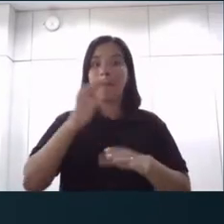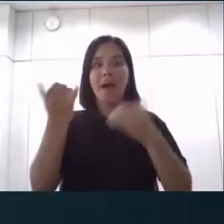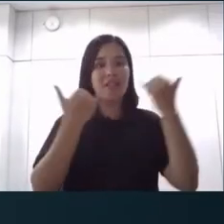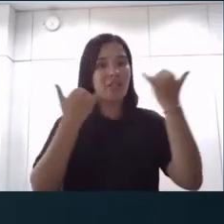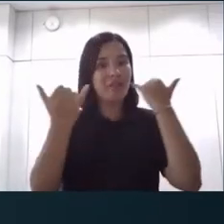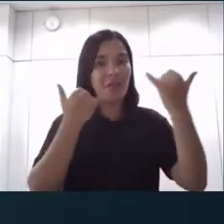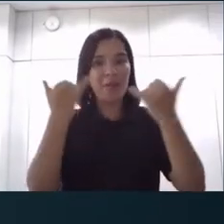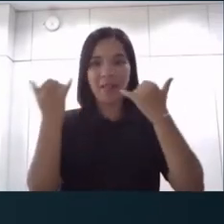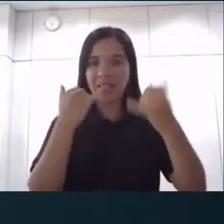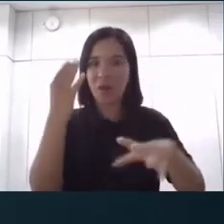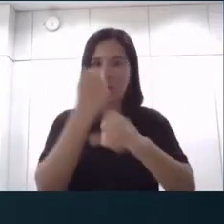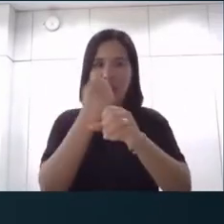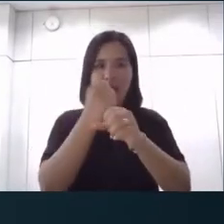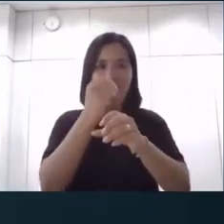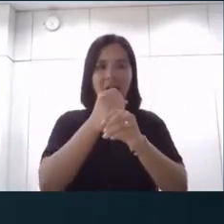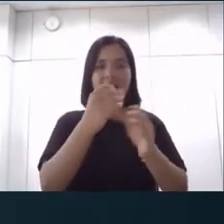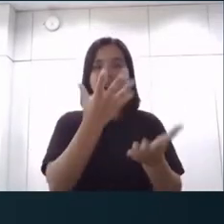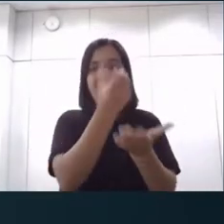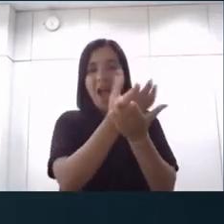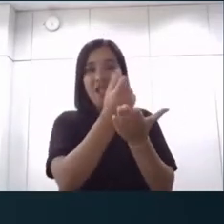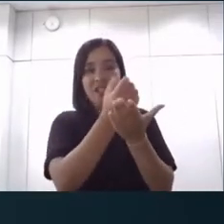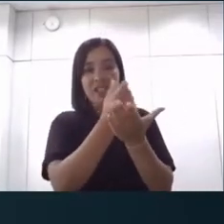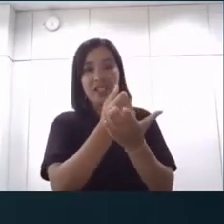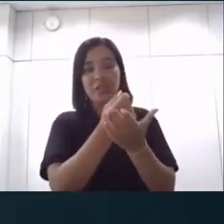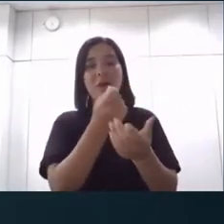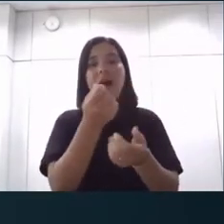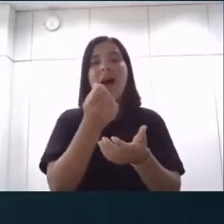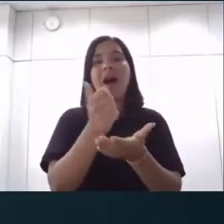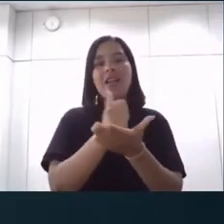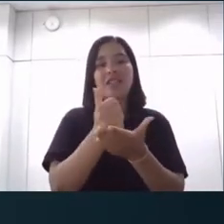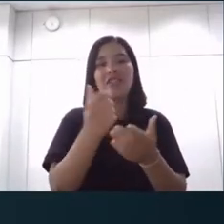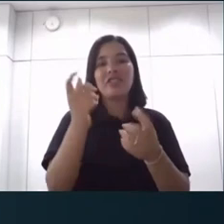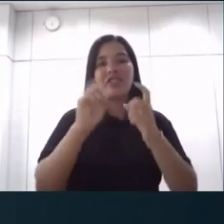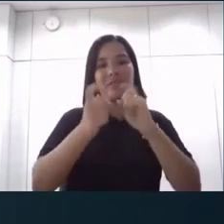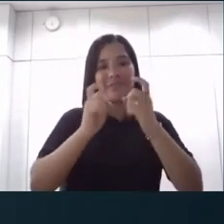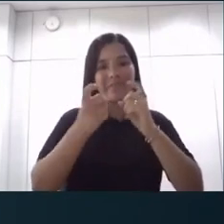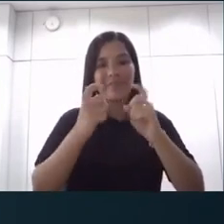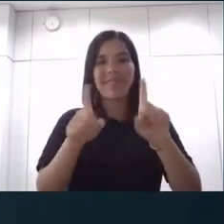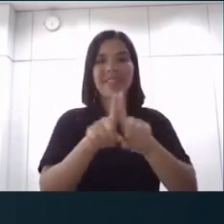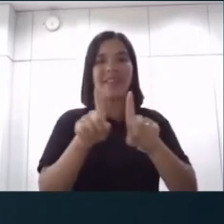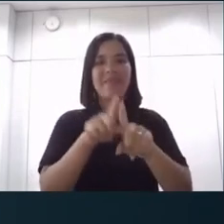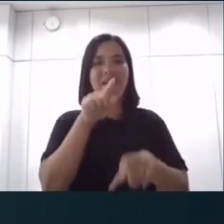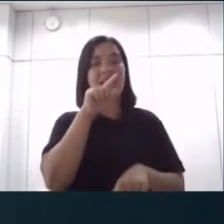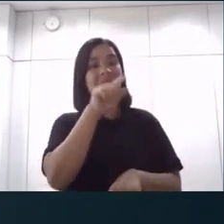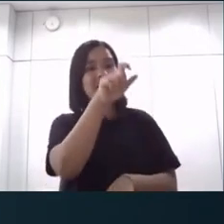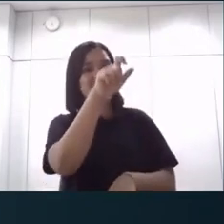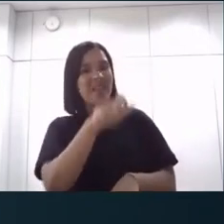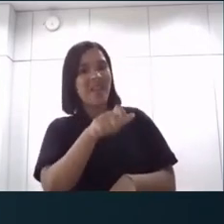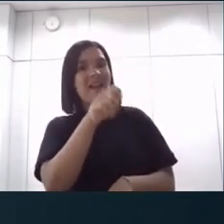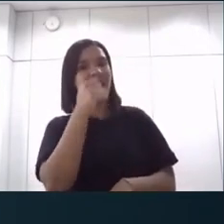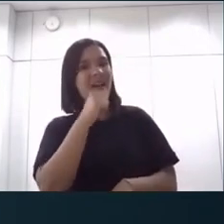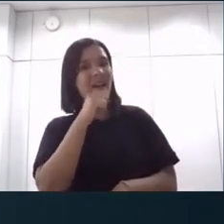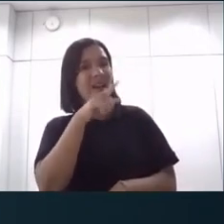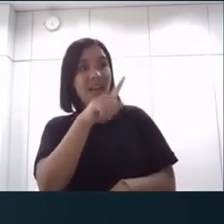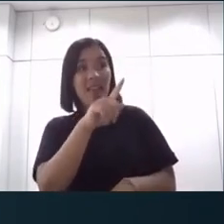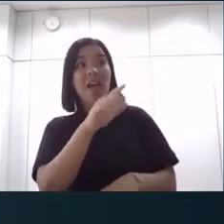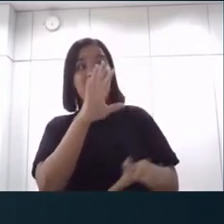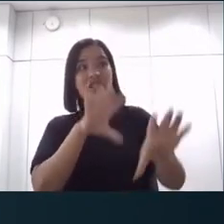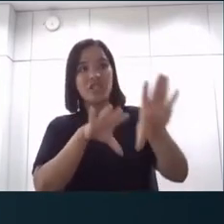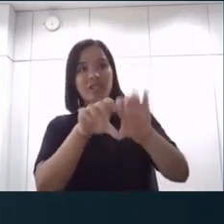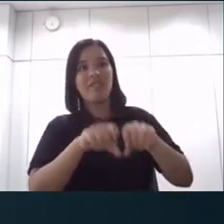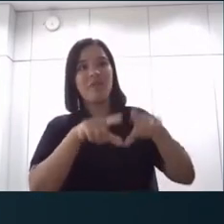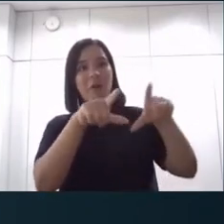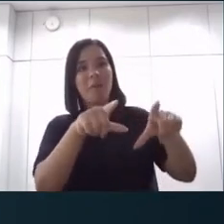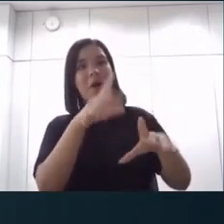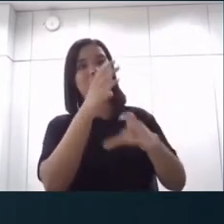dados, grandes registros administrativos, né, e a Miriam se formou para poder ser pessoa capaz de usar esses grandes bancos de dados com toda a equipe dela,